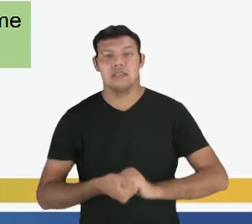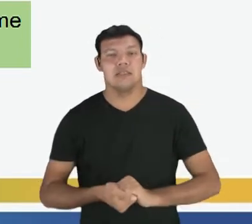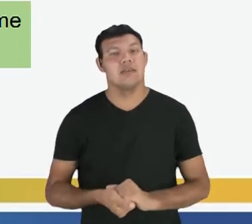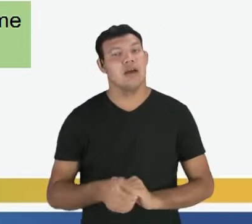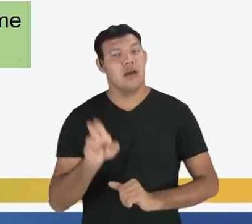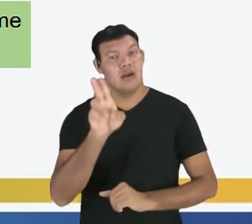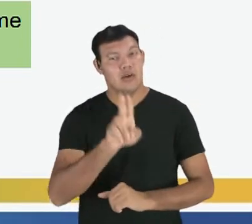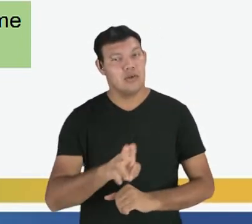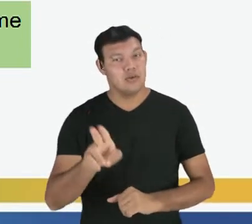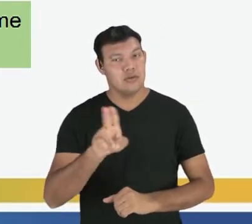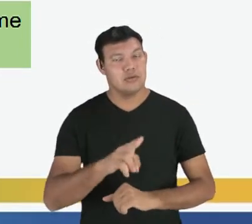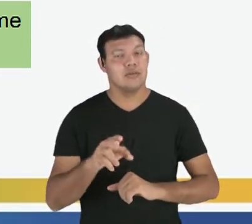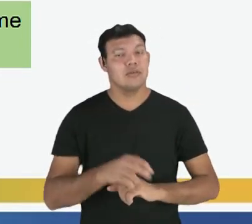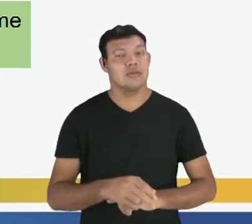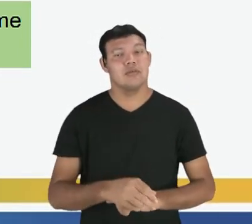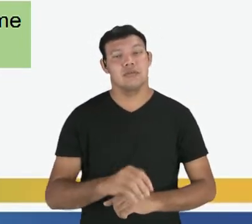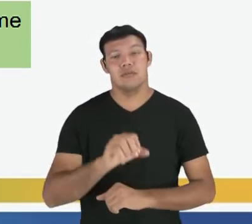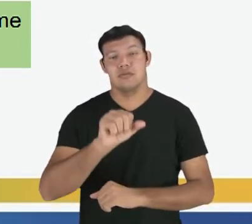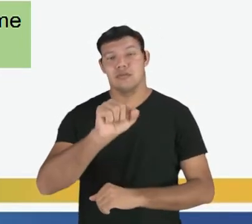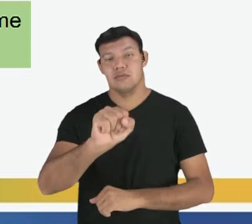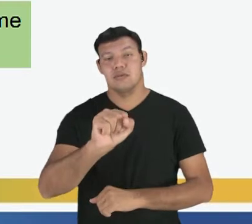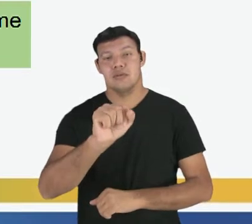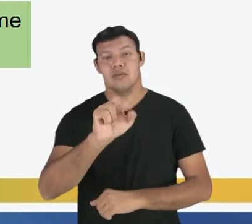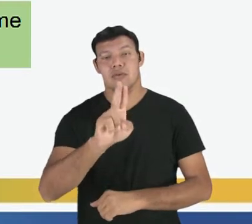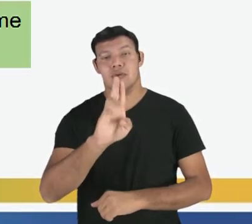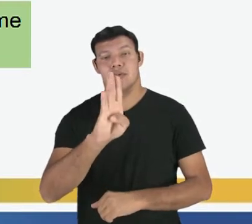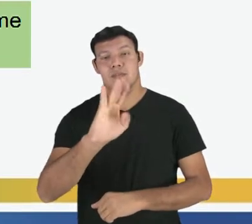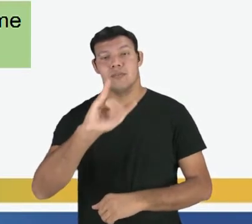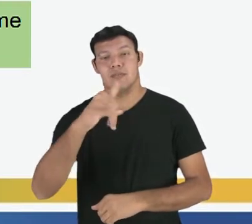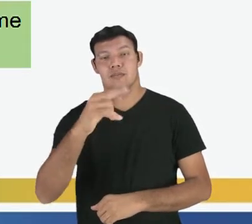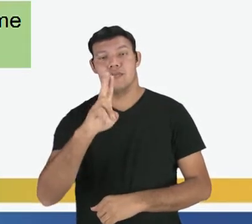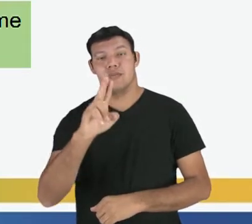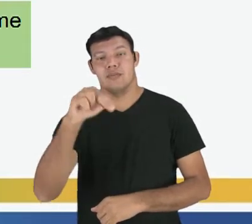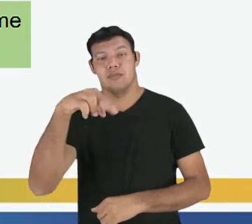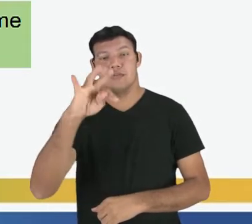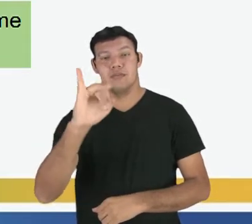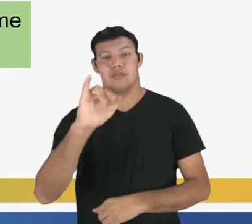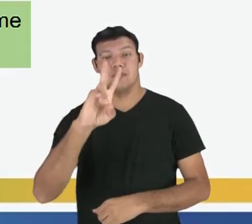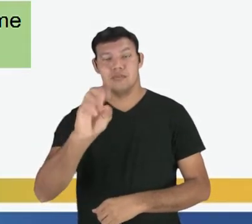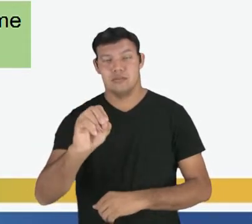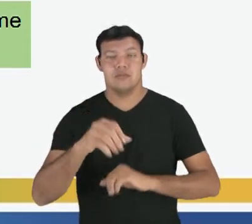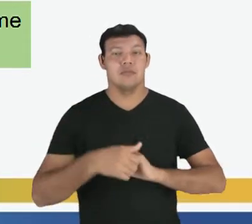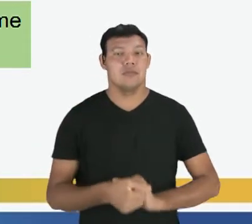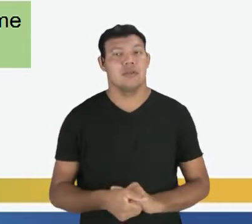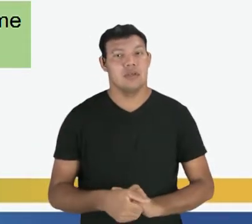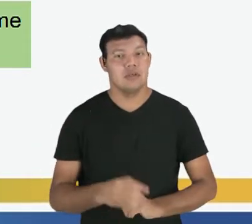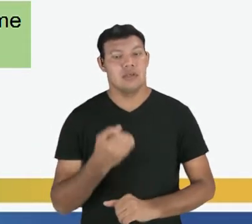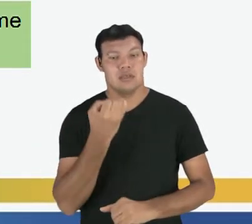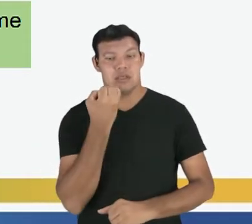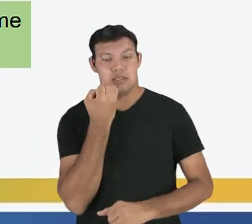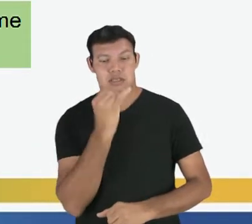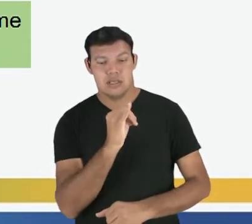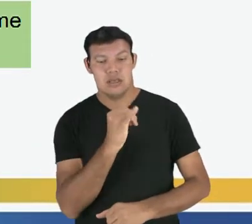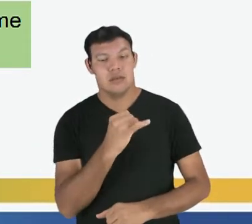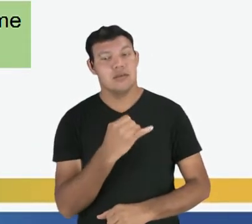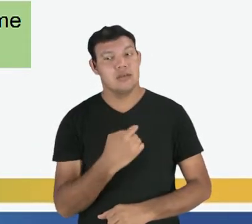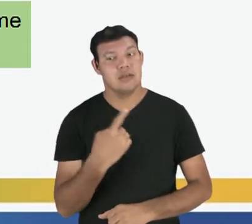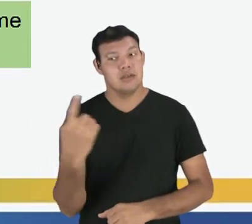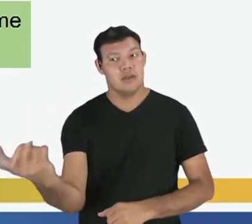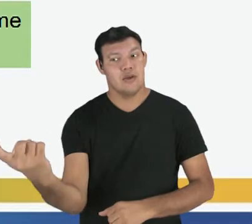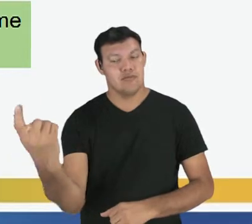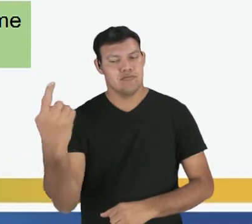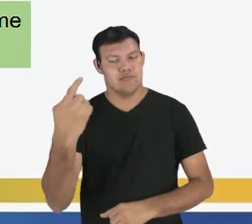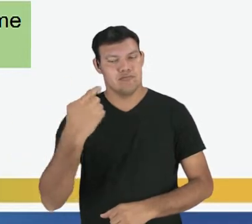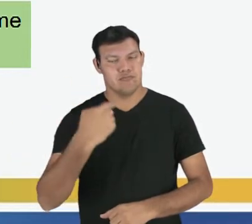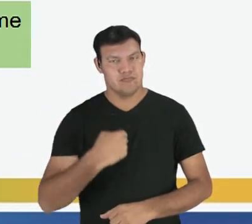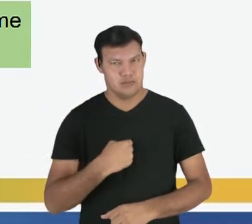está utilizando no modo subjuntivo. Se eu viesse, ela viria. Olha só, se eu viesse,